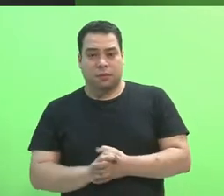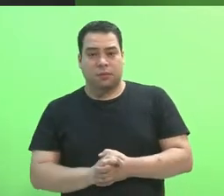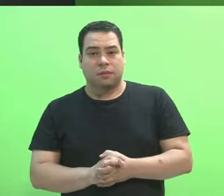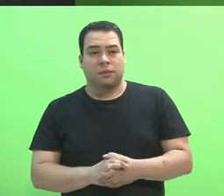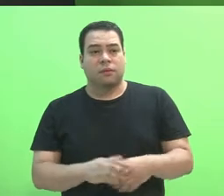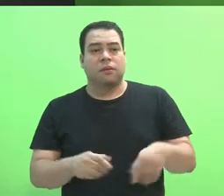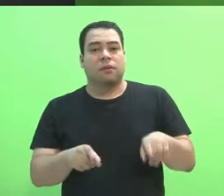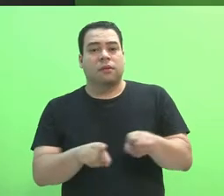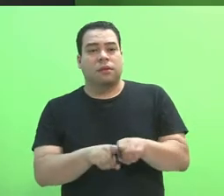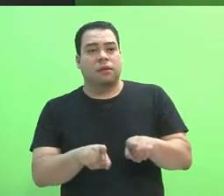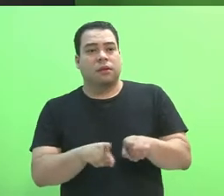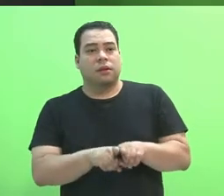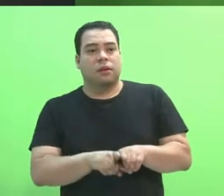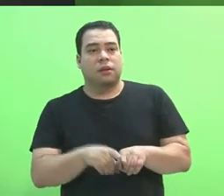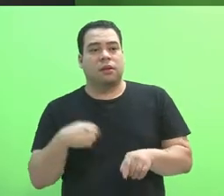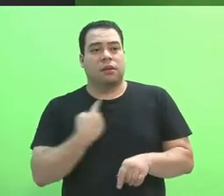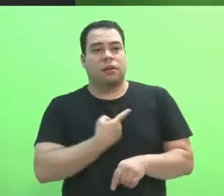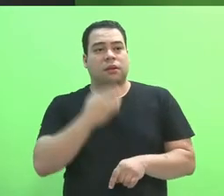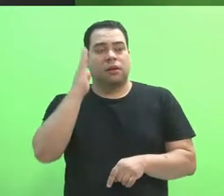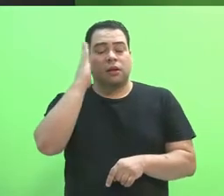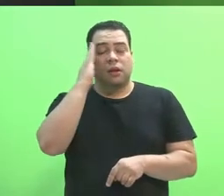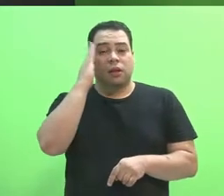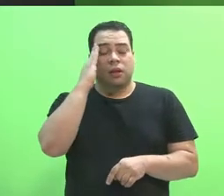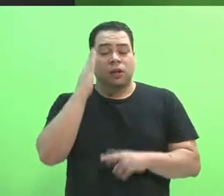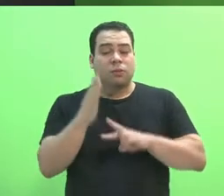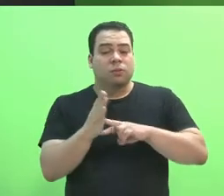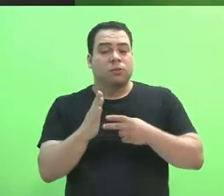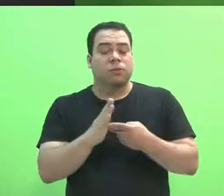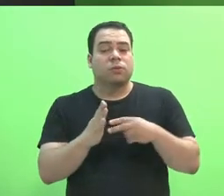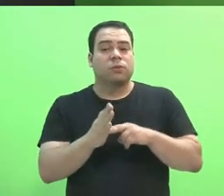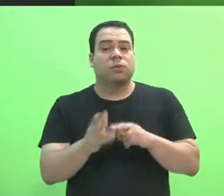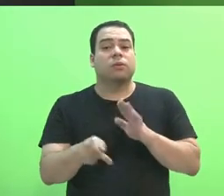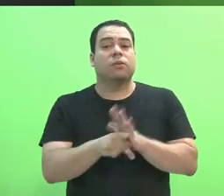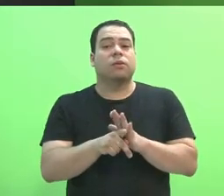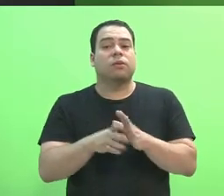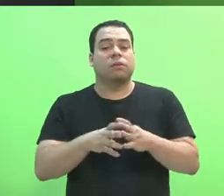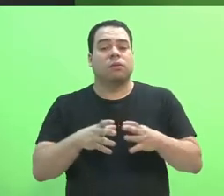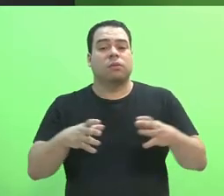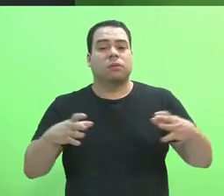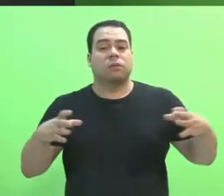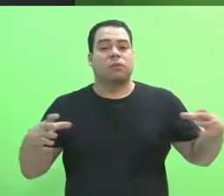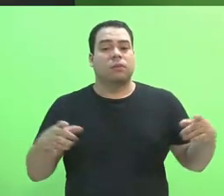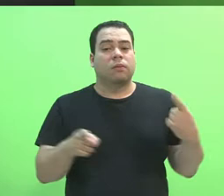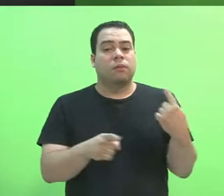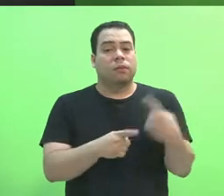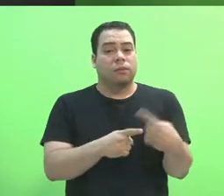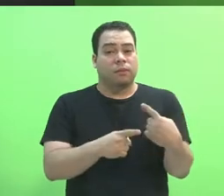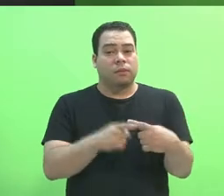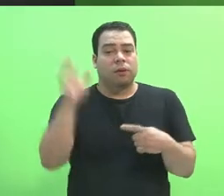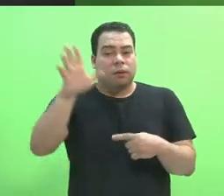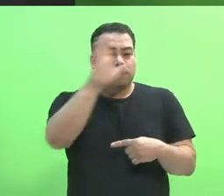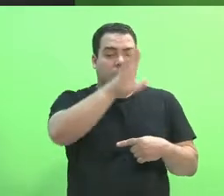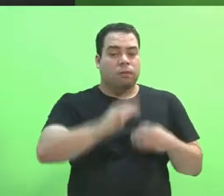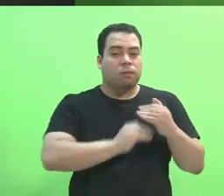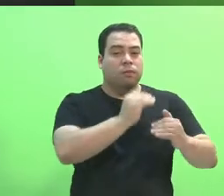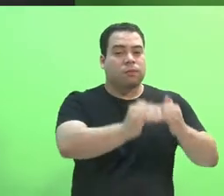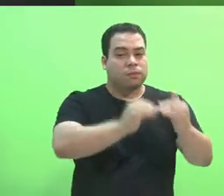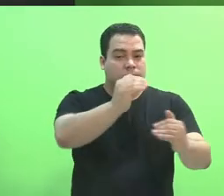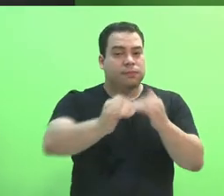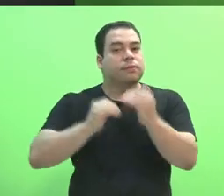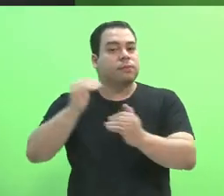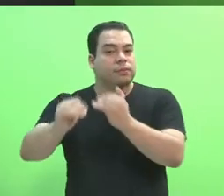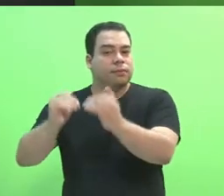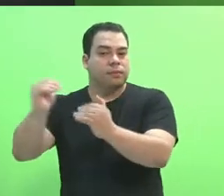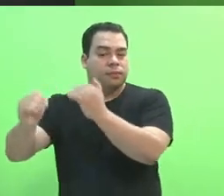reconhecer o significado dessa expansão para o desenvolvimento local das regiões, estados e municípios com